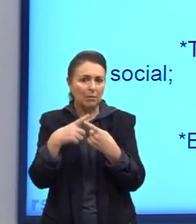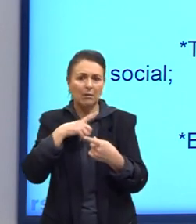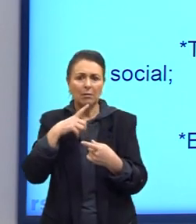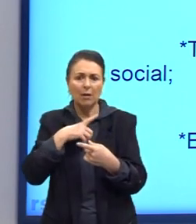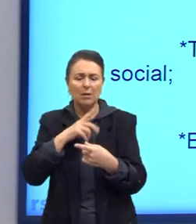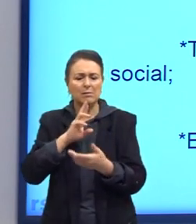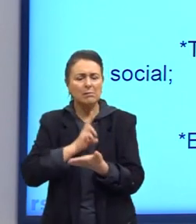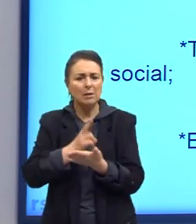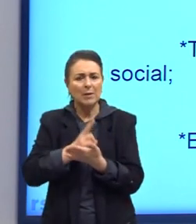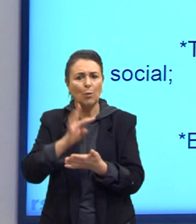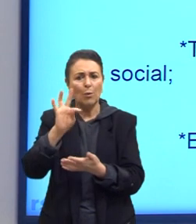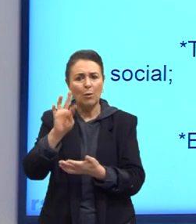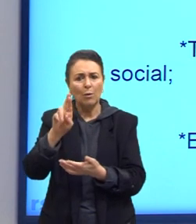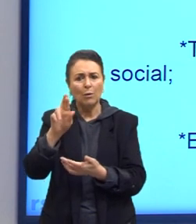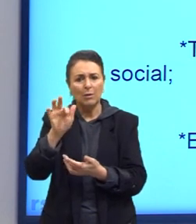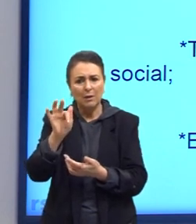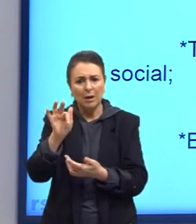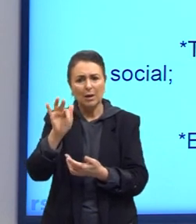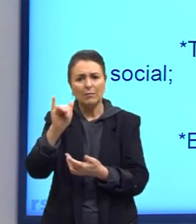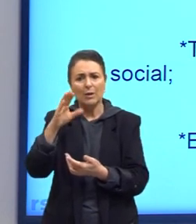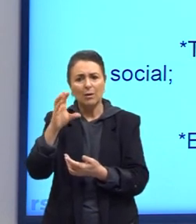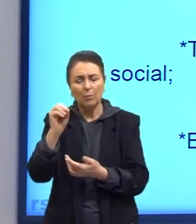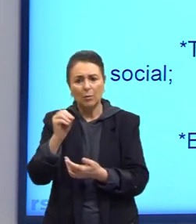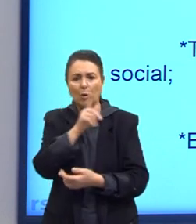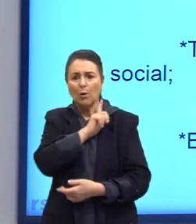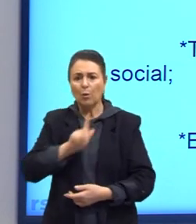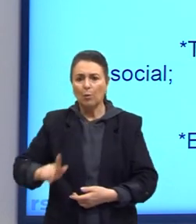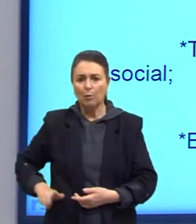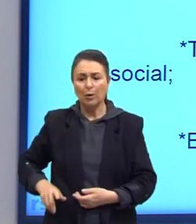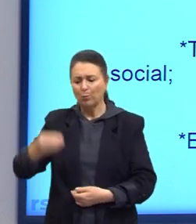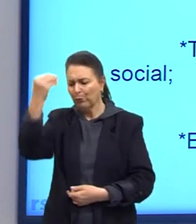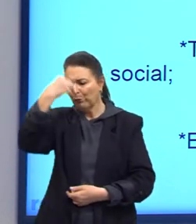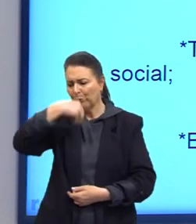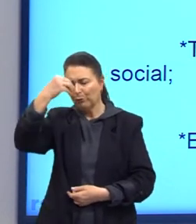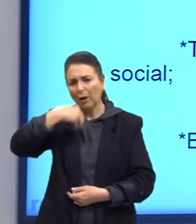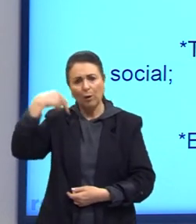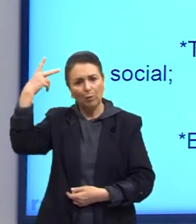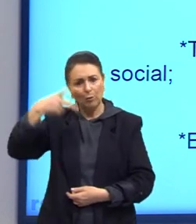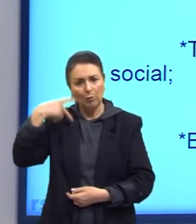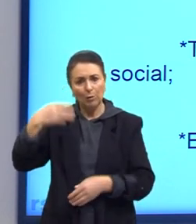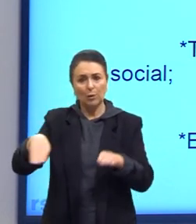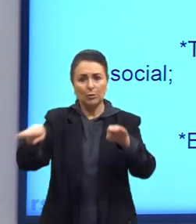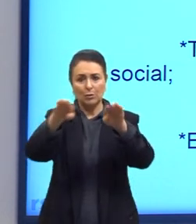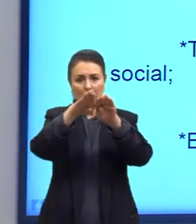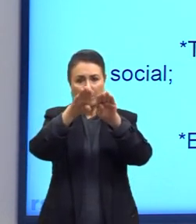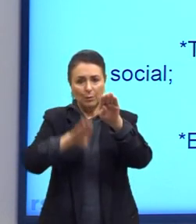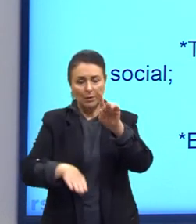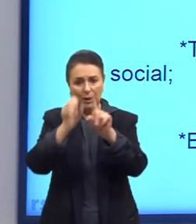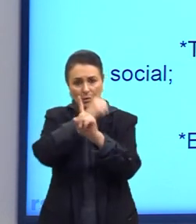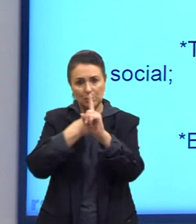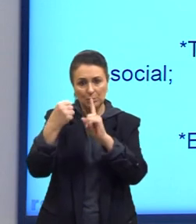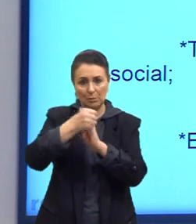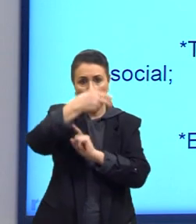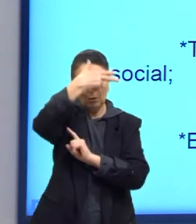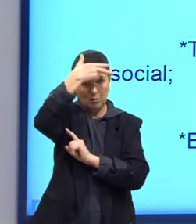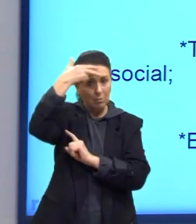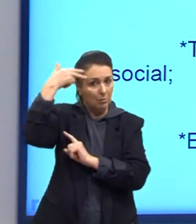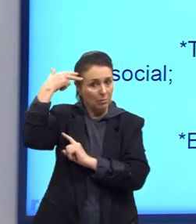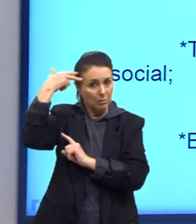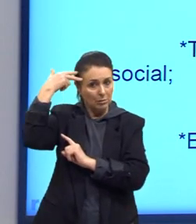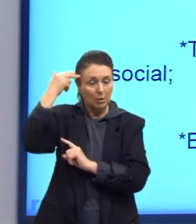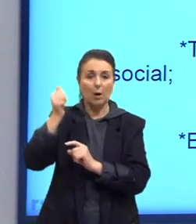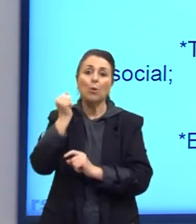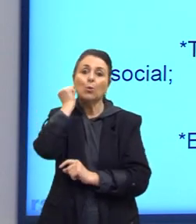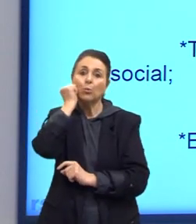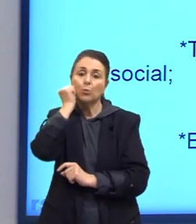simplesmente dizer que elas existem. Governos fracos politicamente, desigualdade social, a estigmatização do negro,